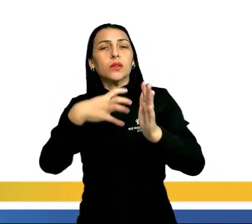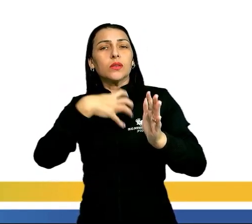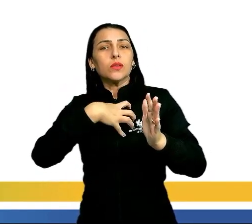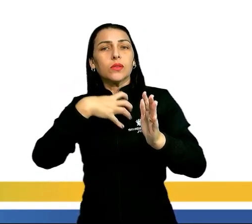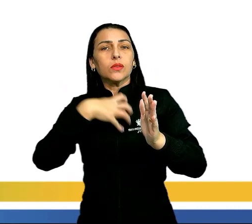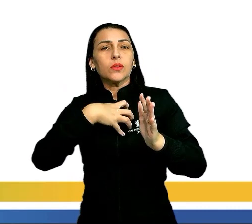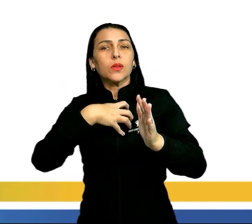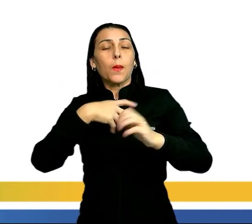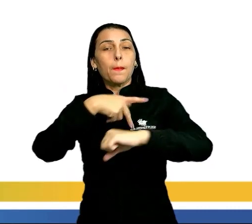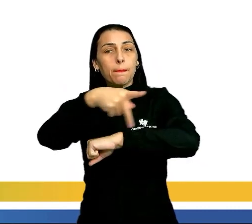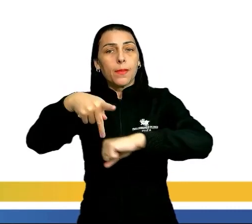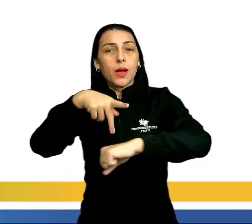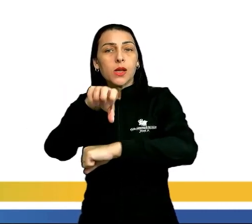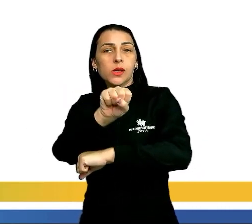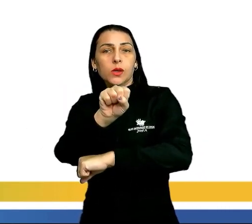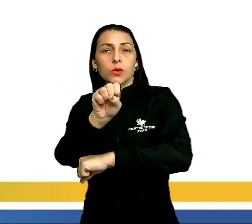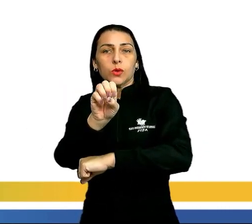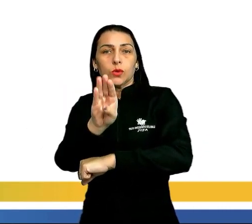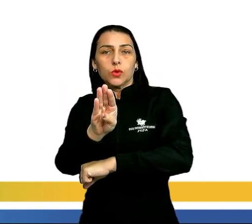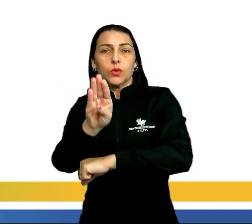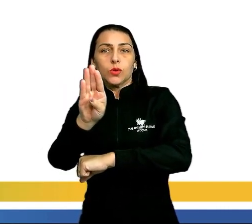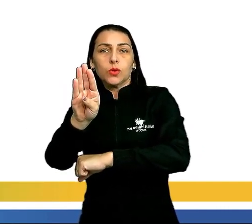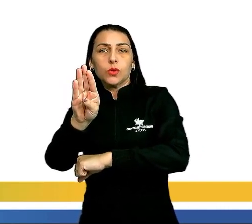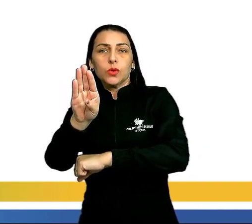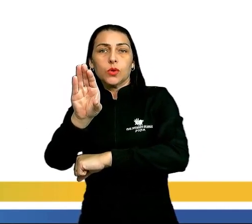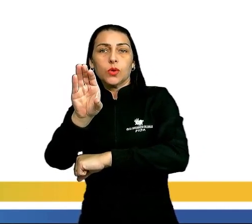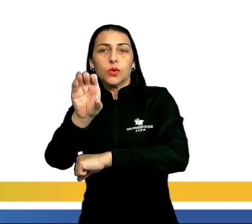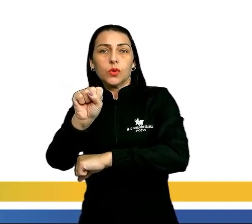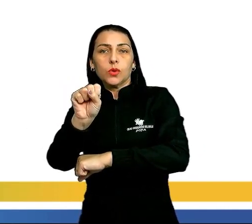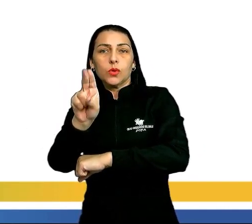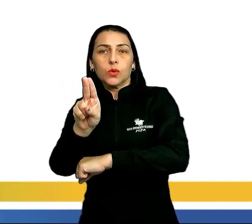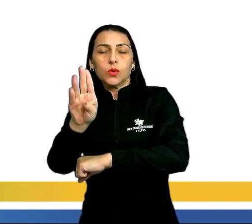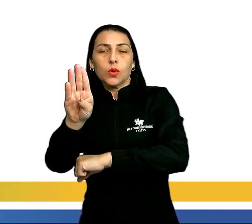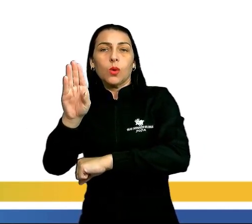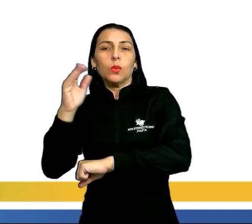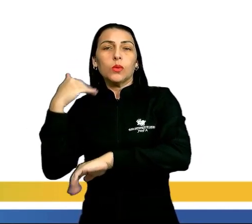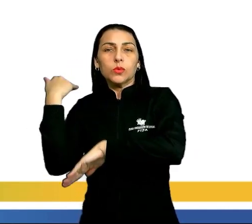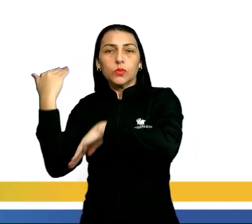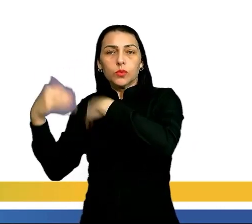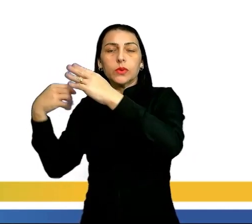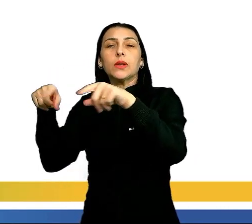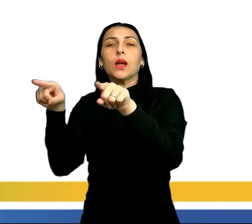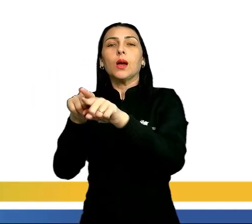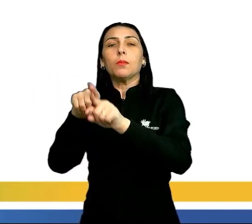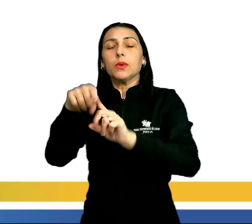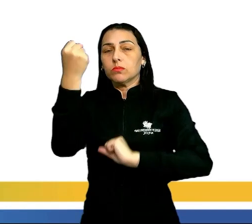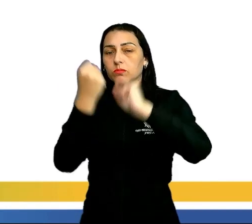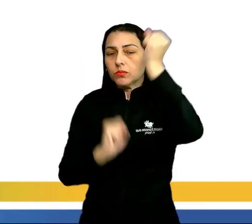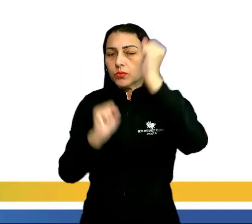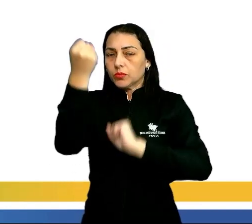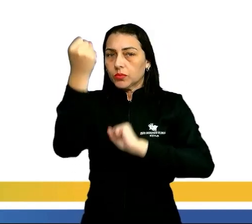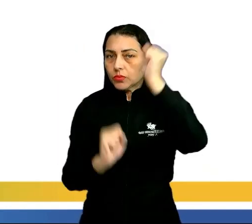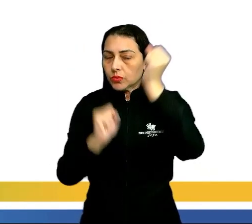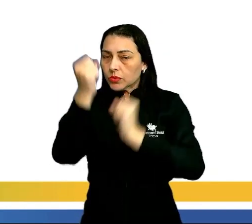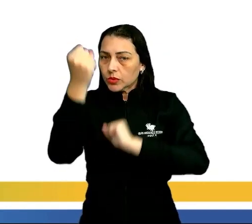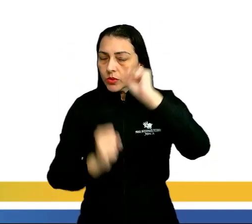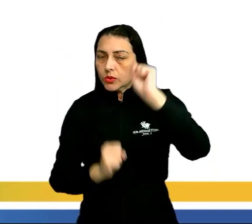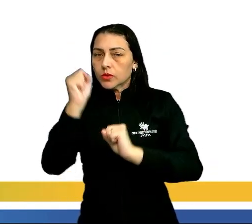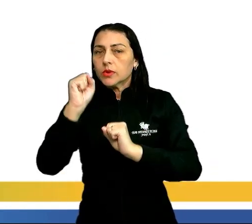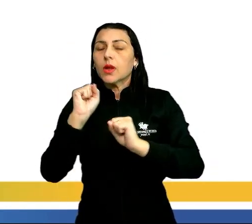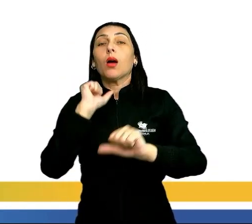dizer? São países subdesenvolvidos, porém industrializados. Ou até mesmo em fase aí da chamada